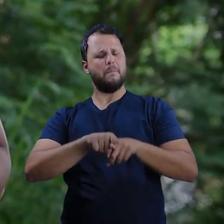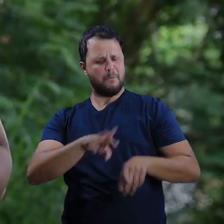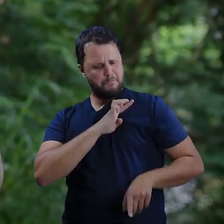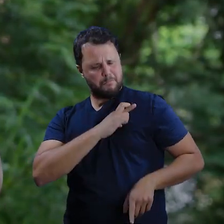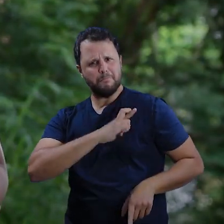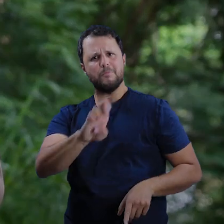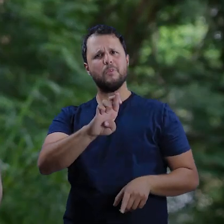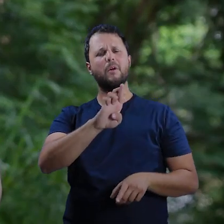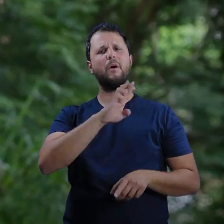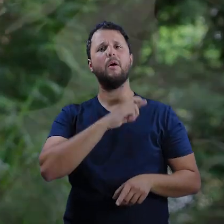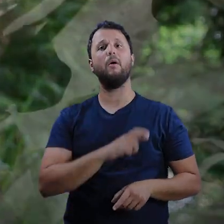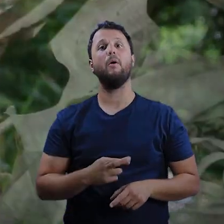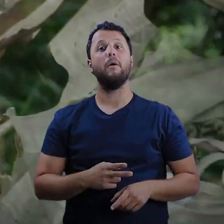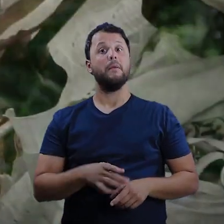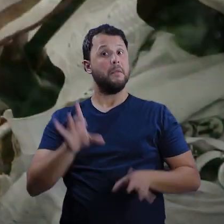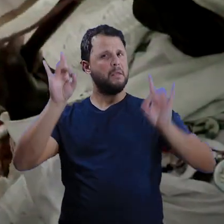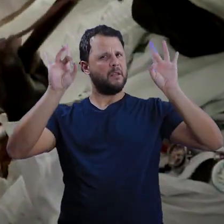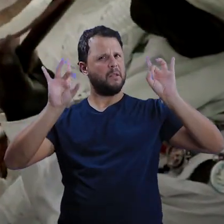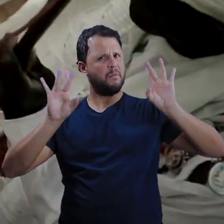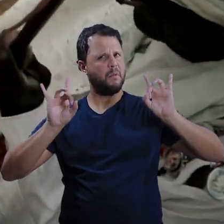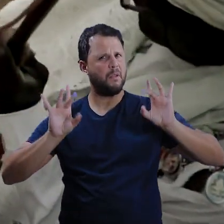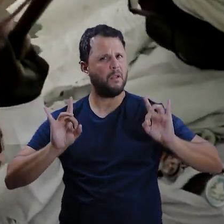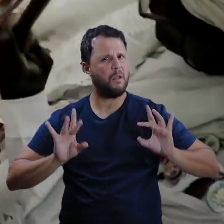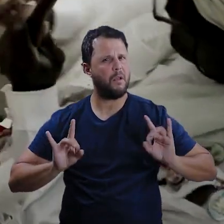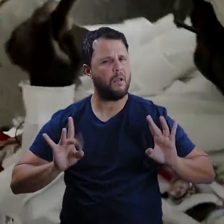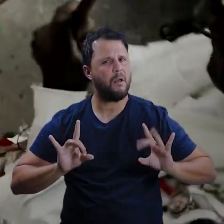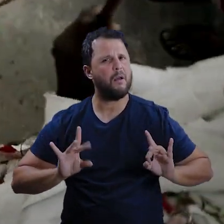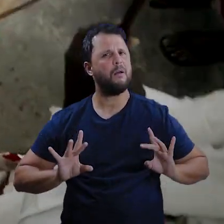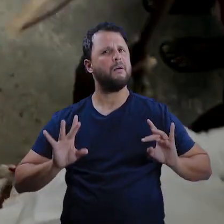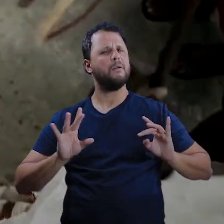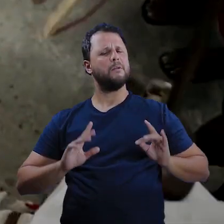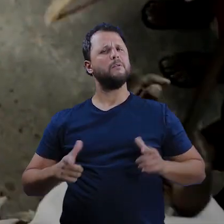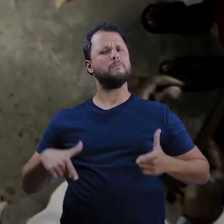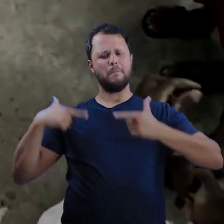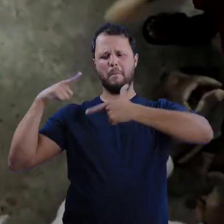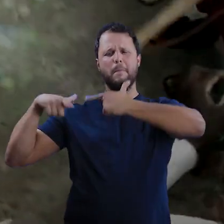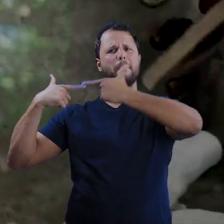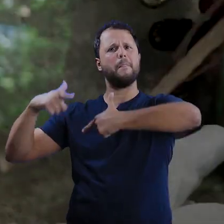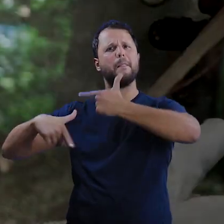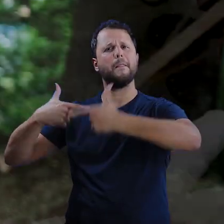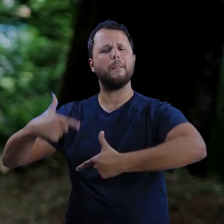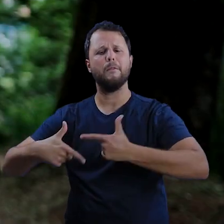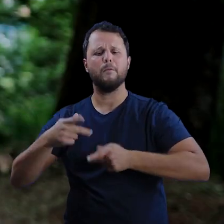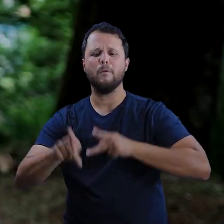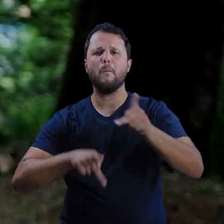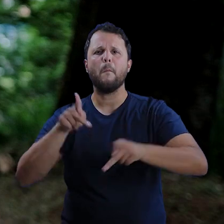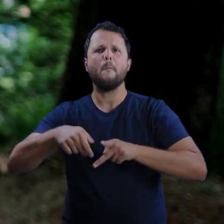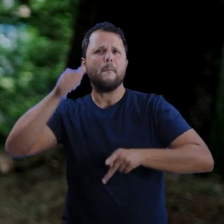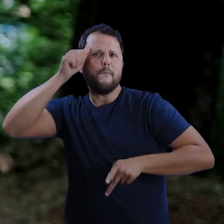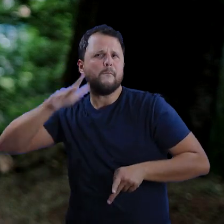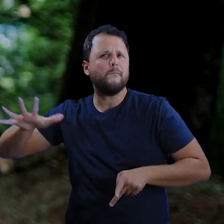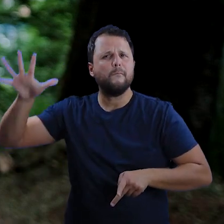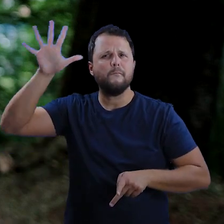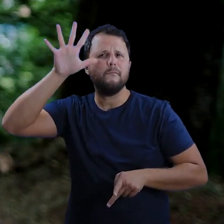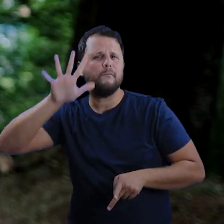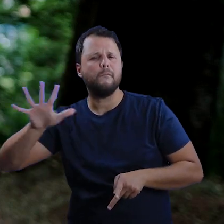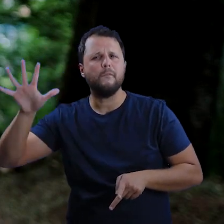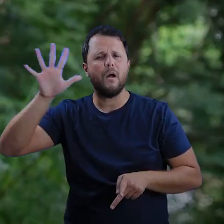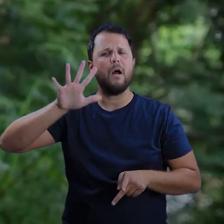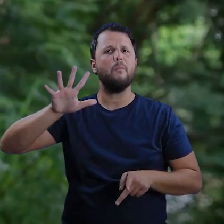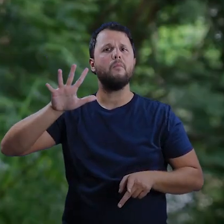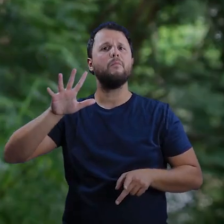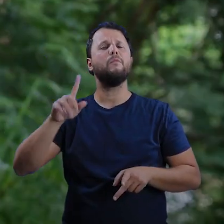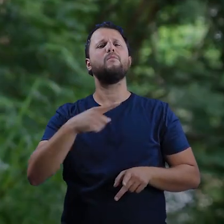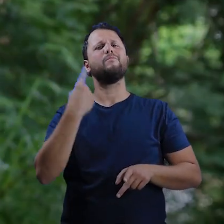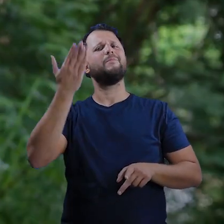religiosidade, e especialmente envolvidos na tradição do povo afro-brasileiro, que historicamente a gente sabe,